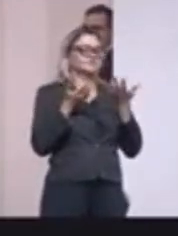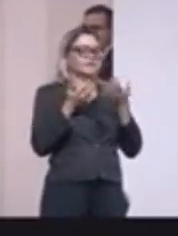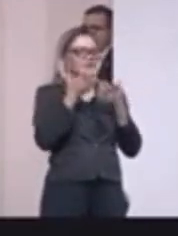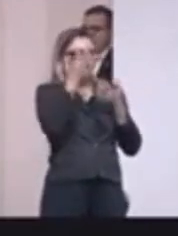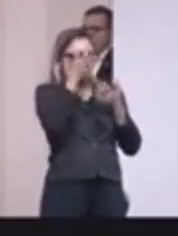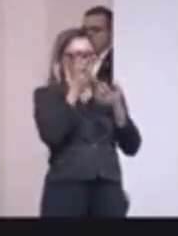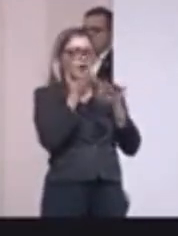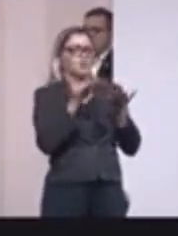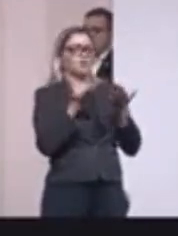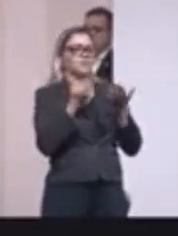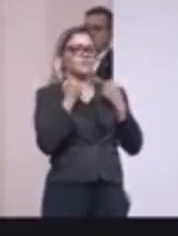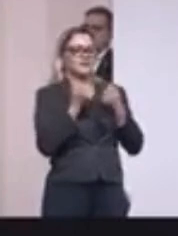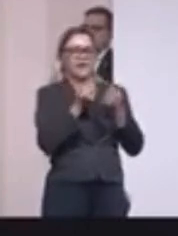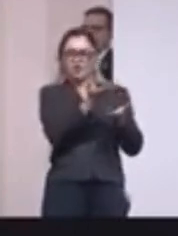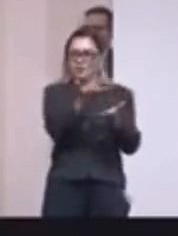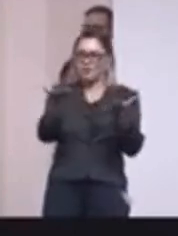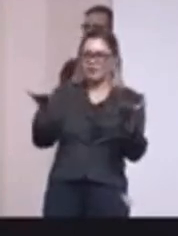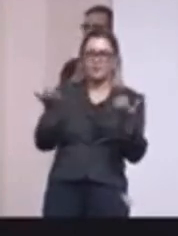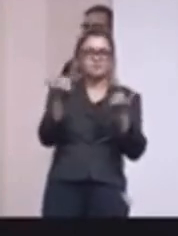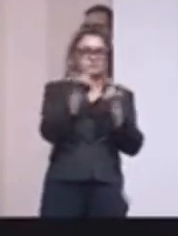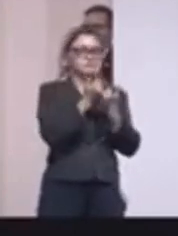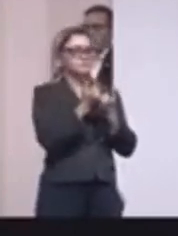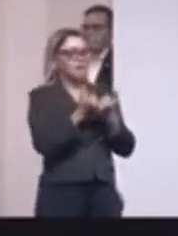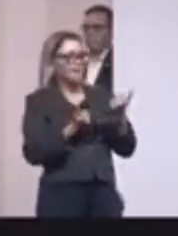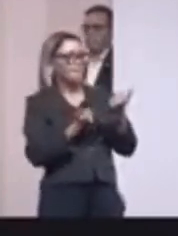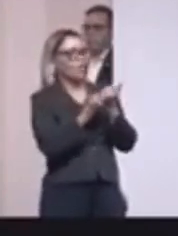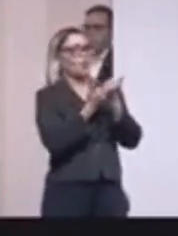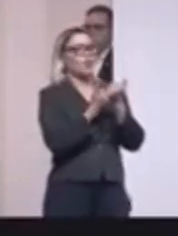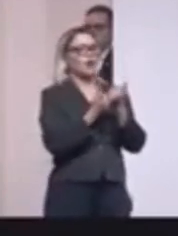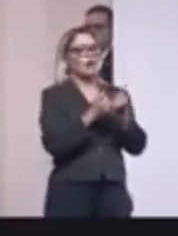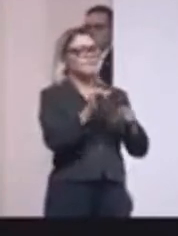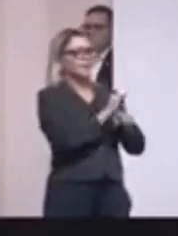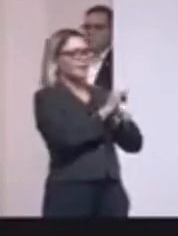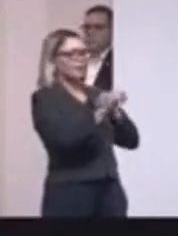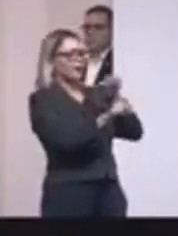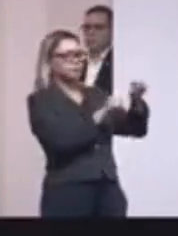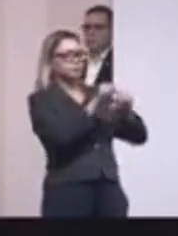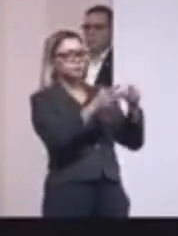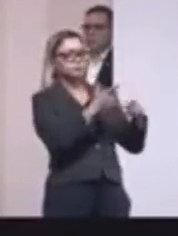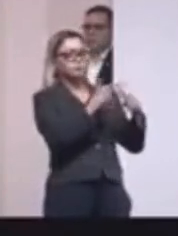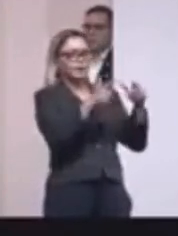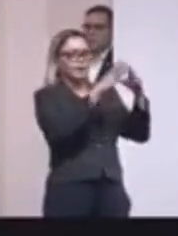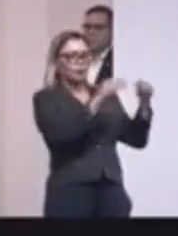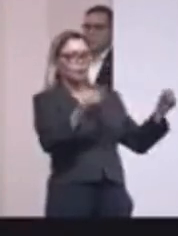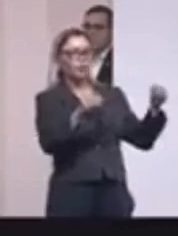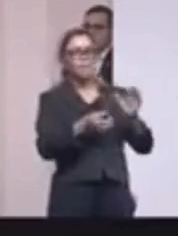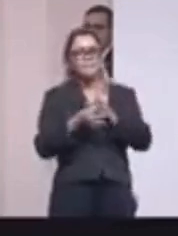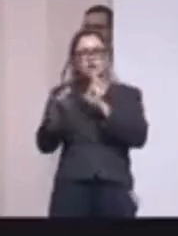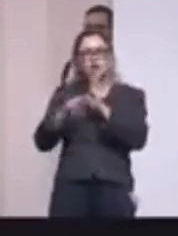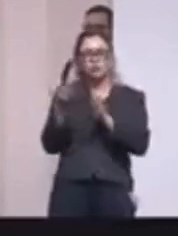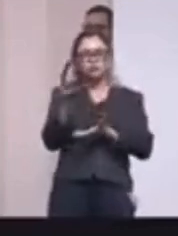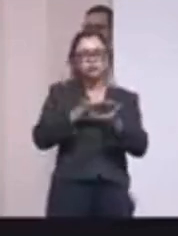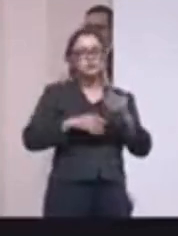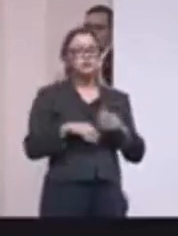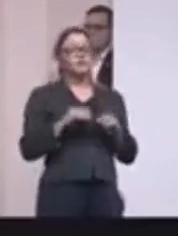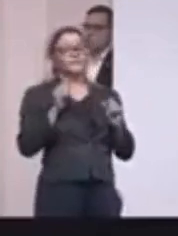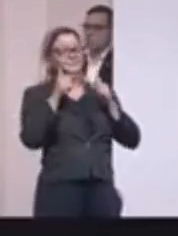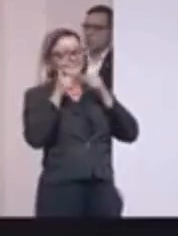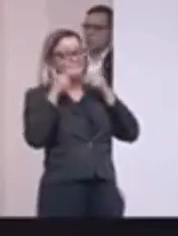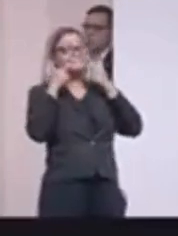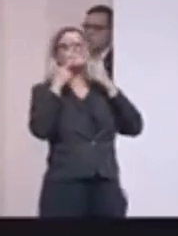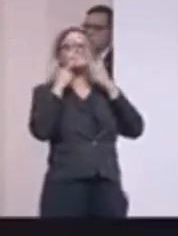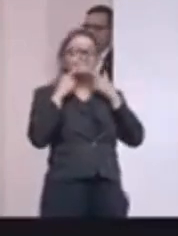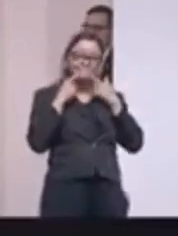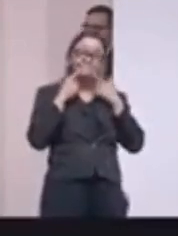pesado fica aqui com a turma. Eles fazem o difícil, eles resolvem os problemas, dão as sugestões, e eu fico sorrindo e